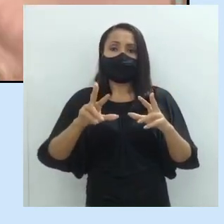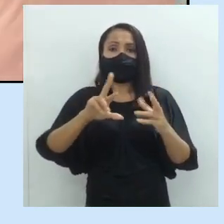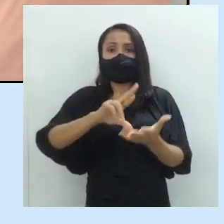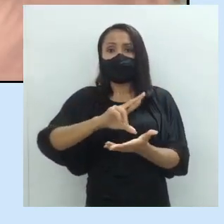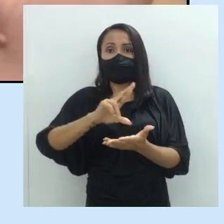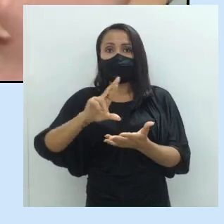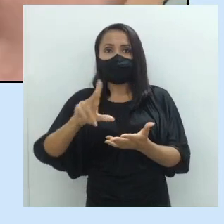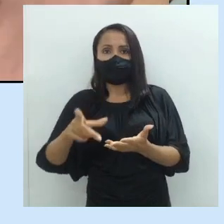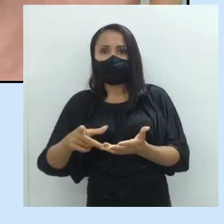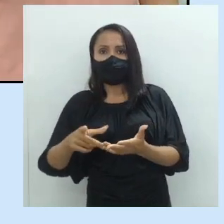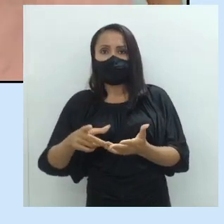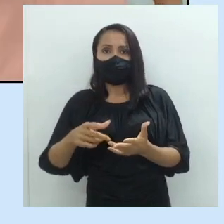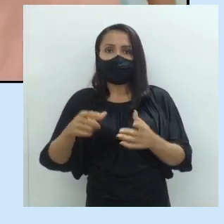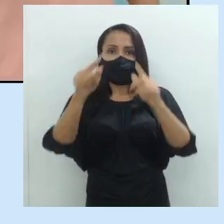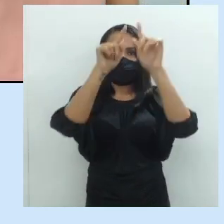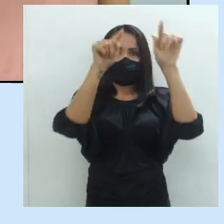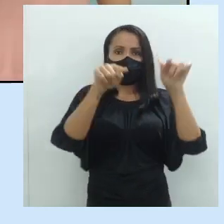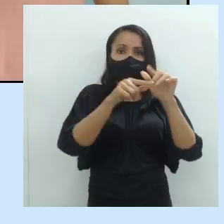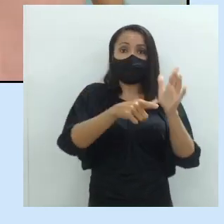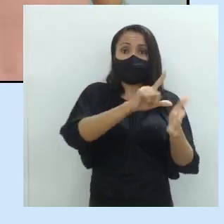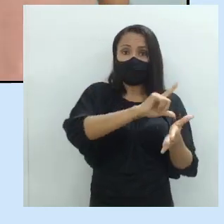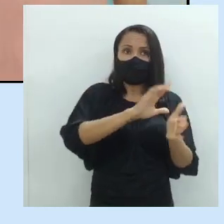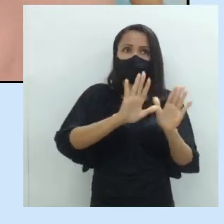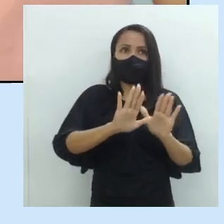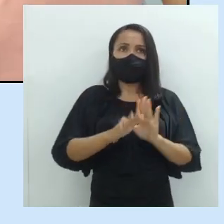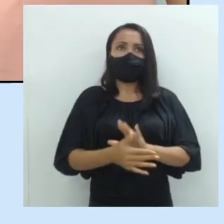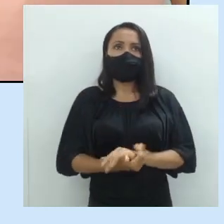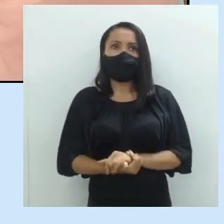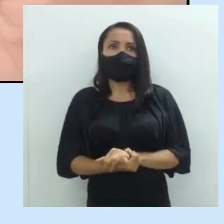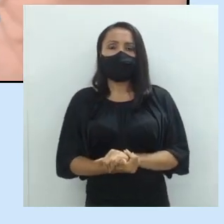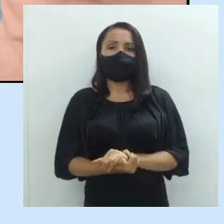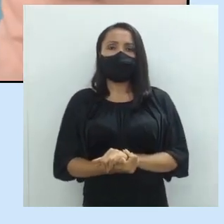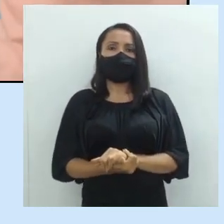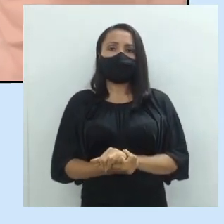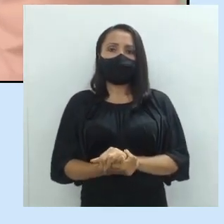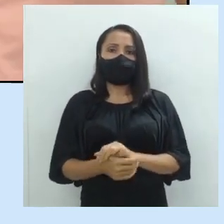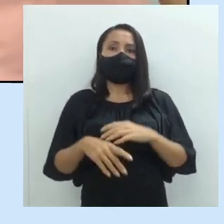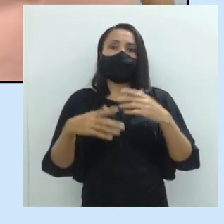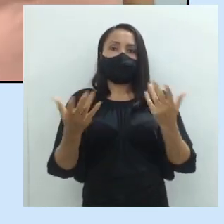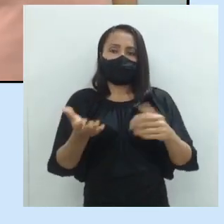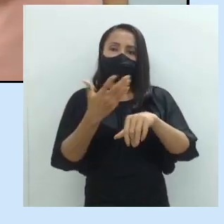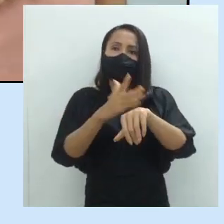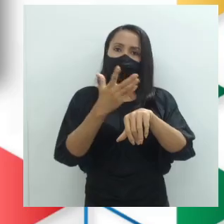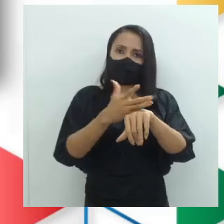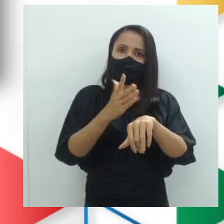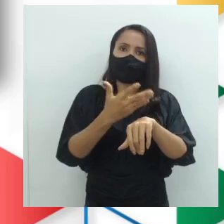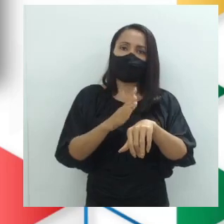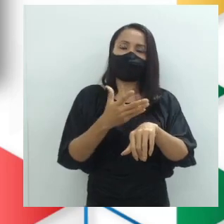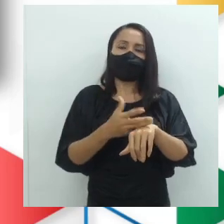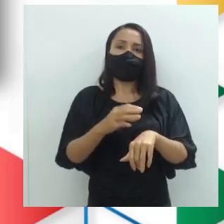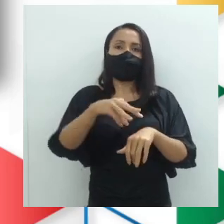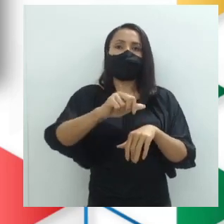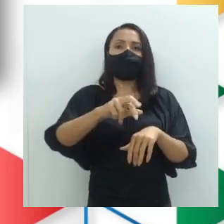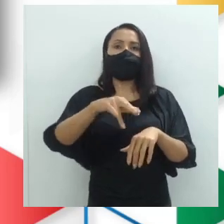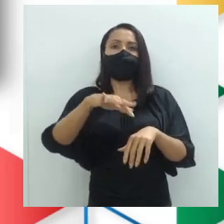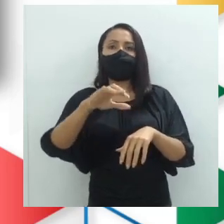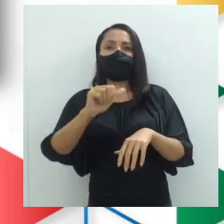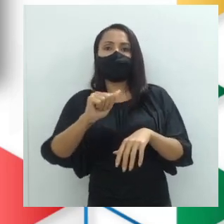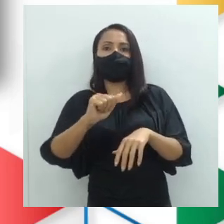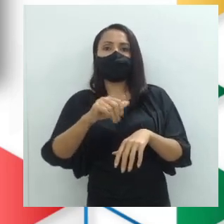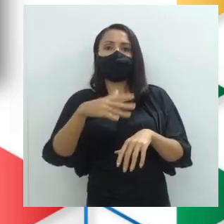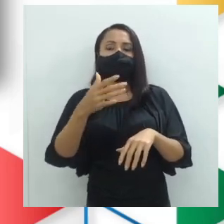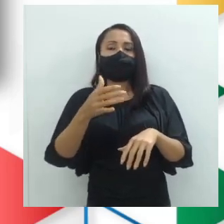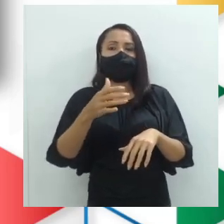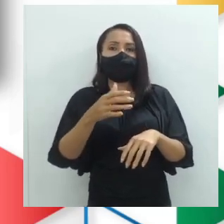H. Aquilo é quem sabe. Certo? Então vejamos aqui. Aqui trago outros exercícios. Vamos ver. Maria deixou de comer carne.